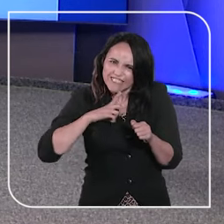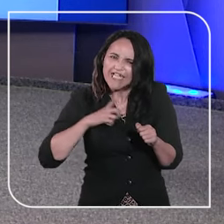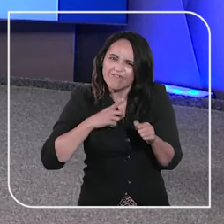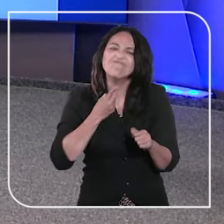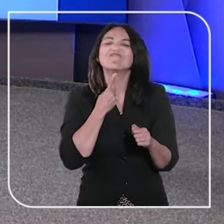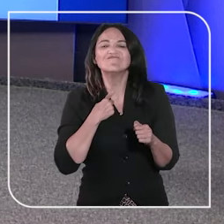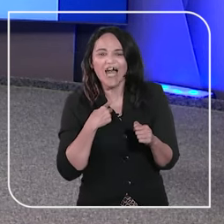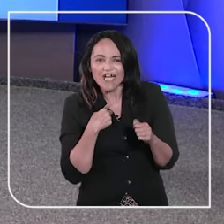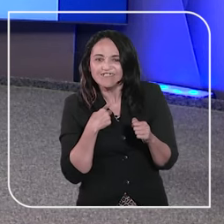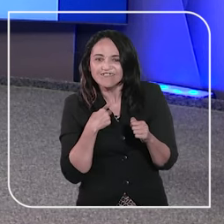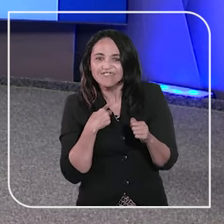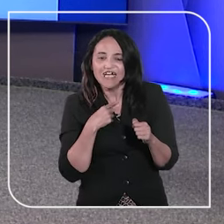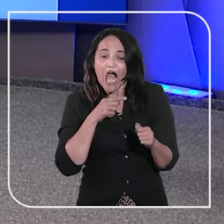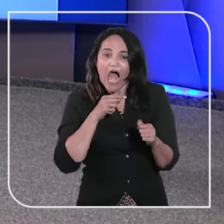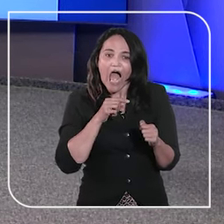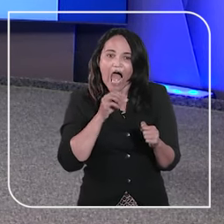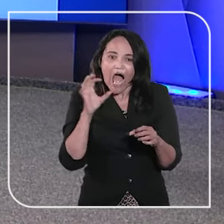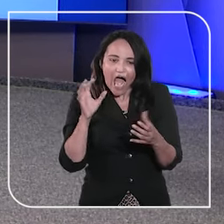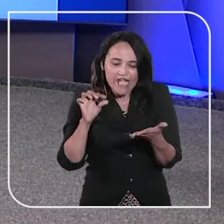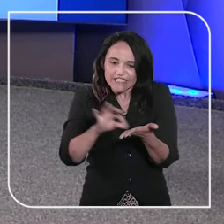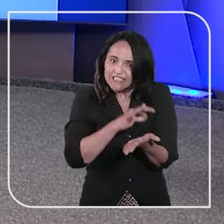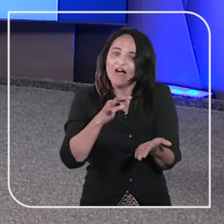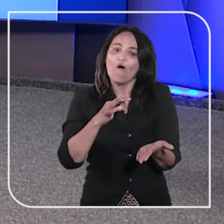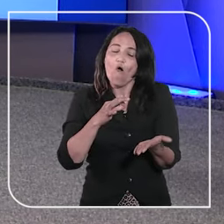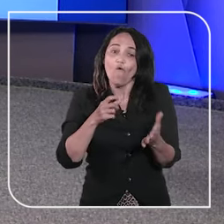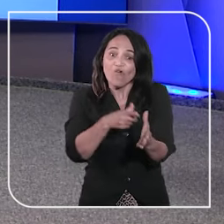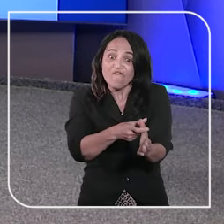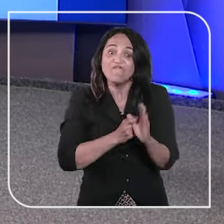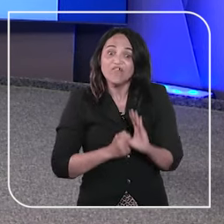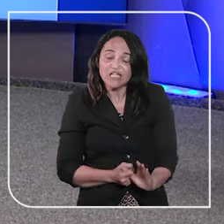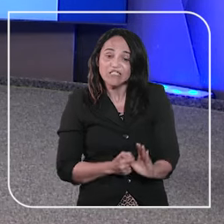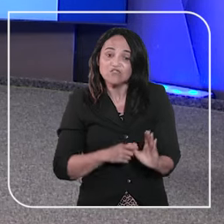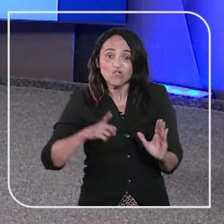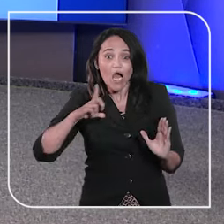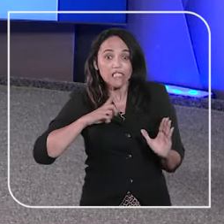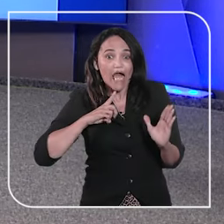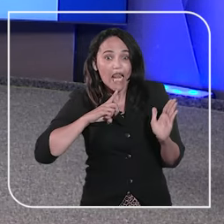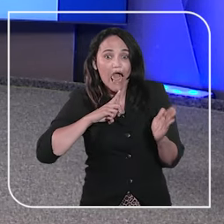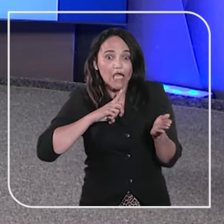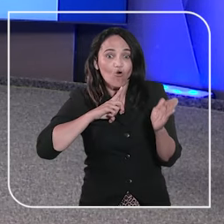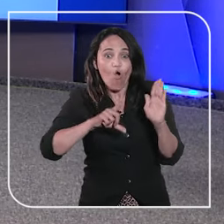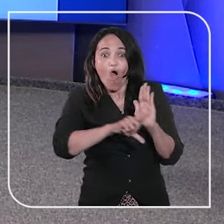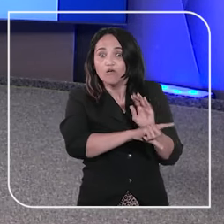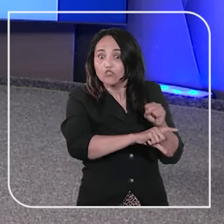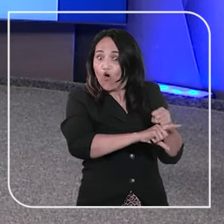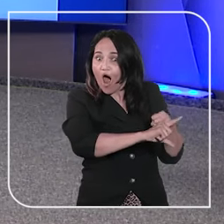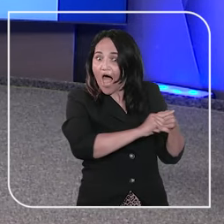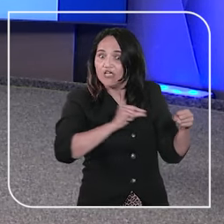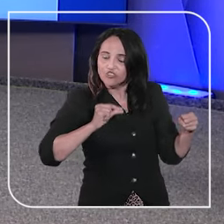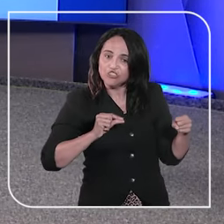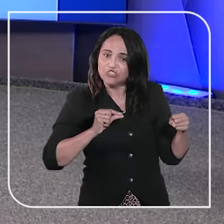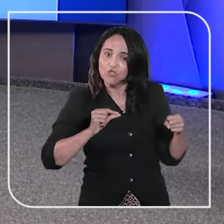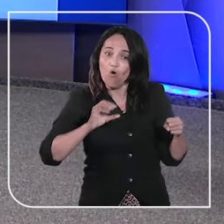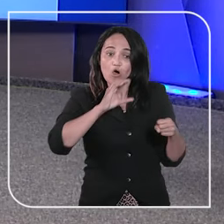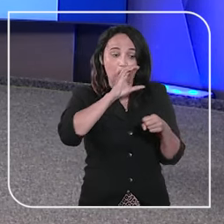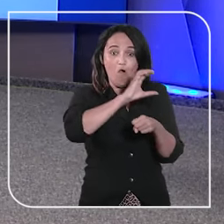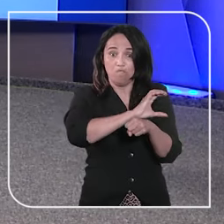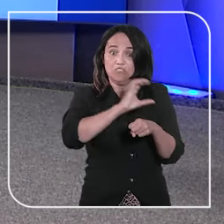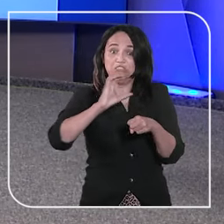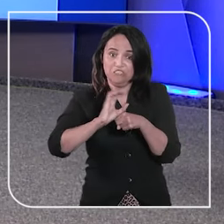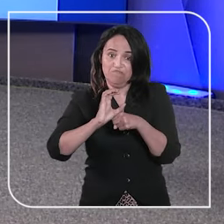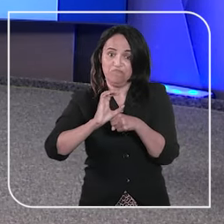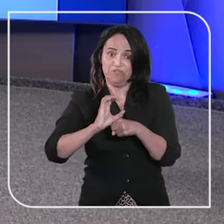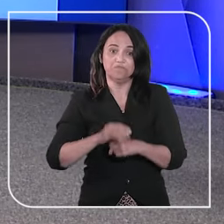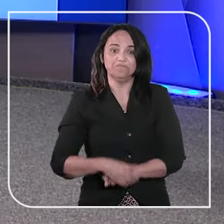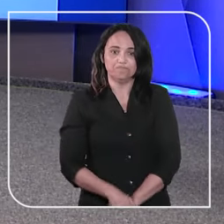mais, anota aí. O efeito suspensivo está previsto no artigo 995 do Código de Processo